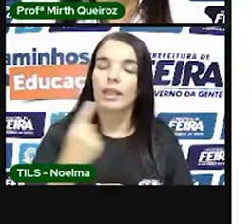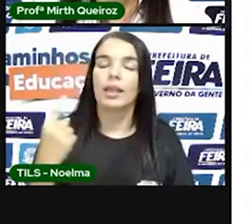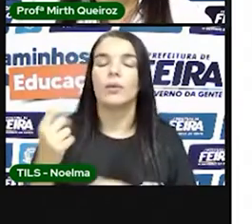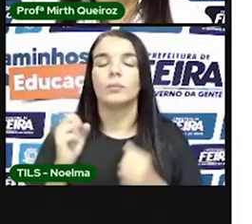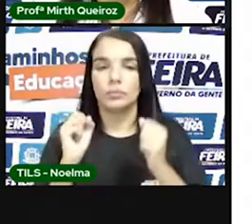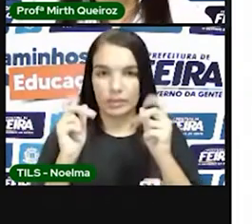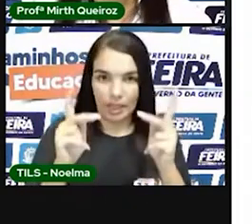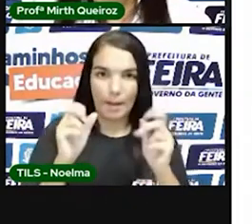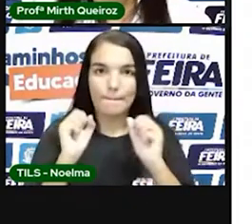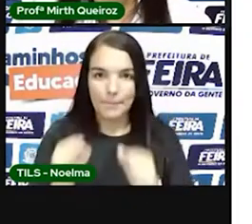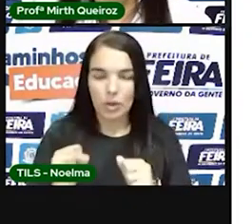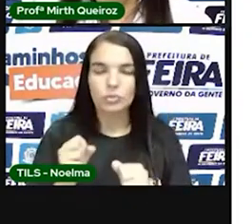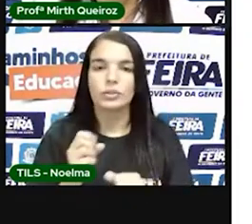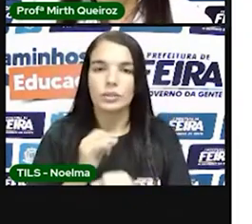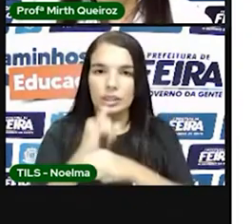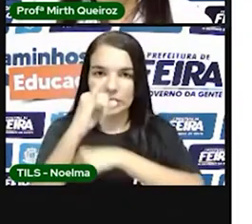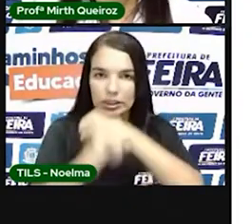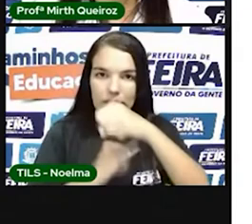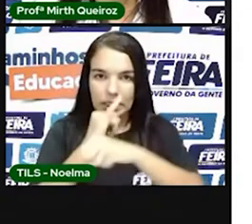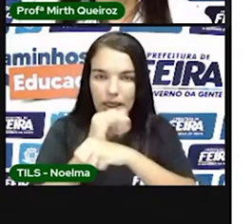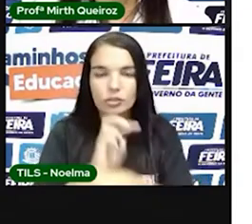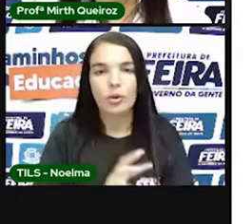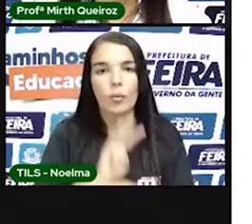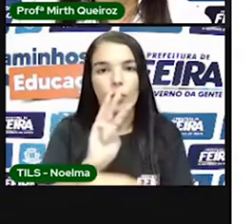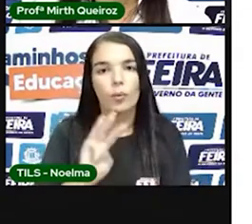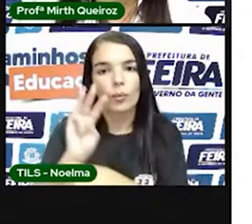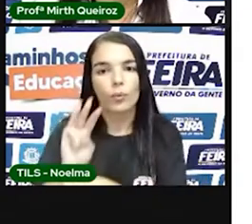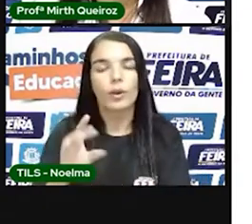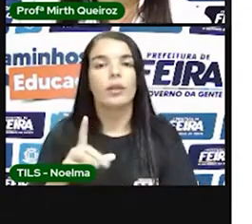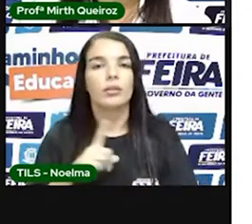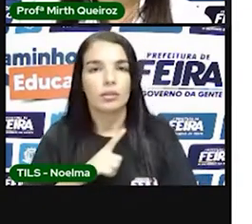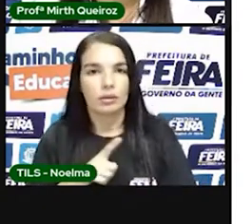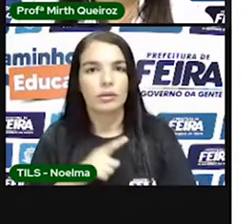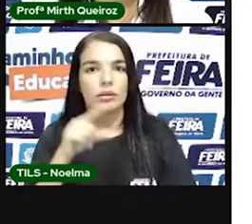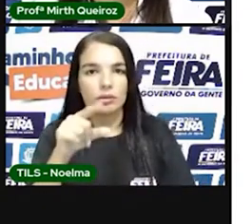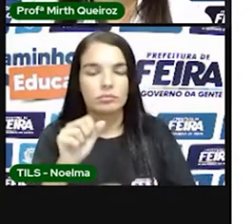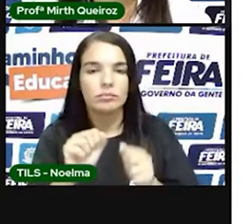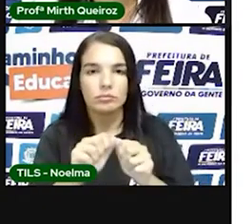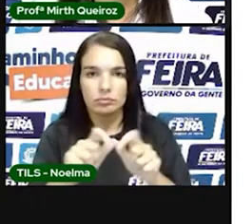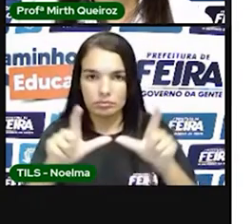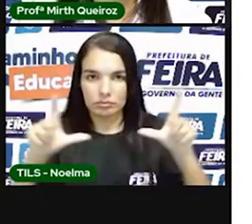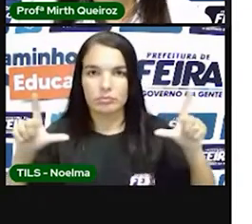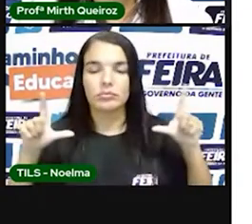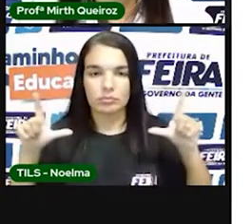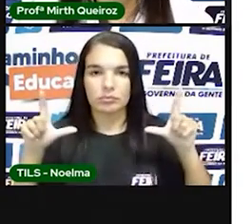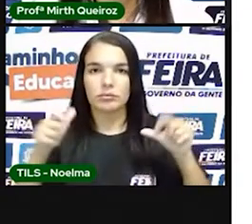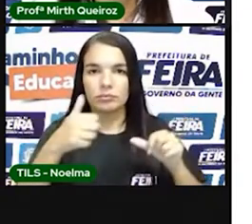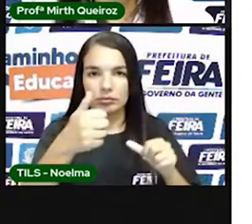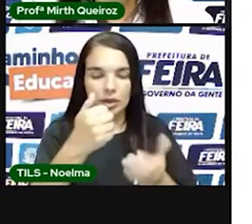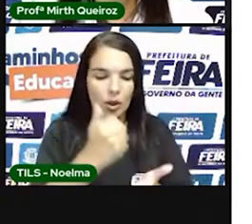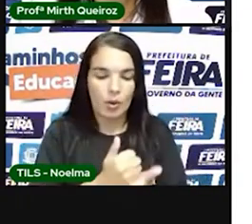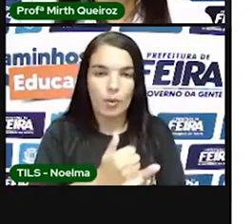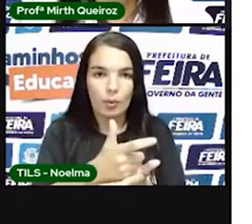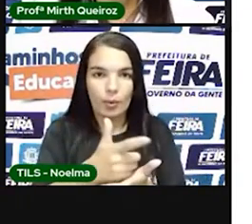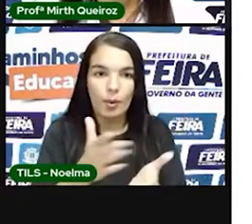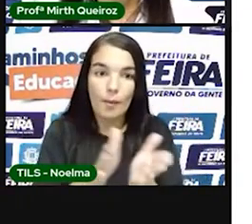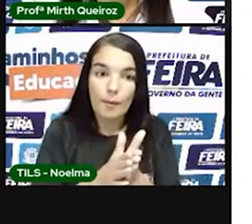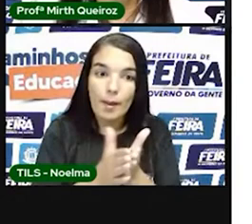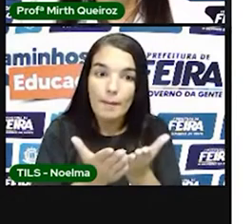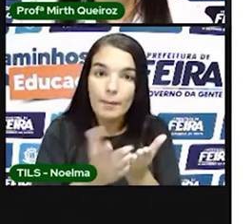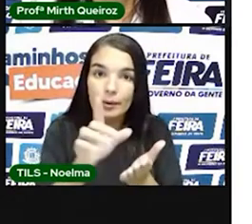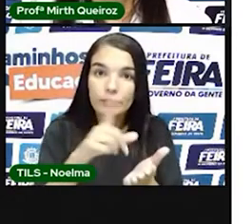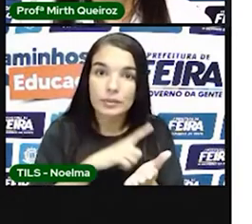ter... Podem acessar. Esse link, ele também está disponível aí no bloquinho de orientações de vocês